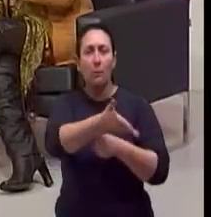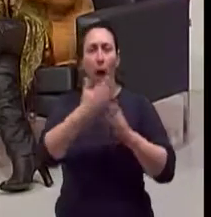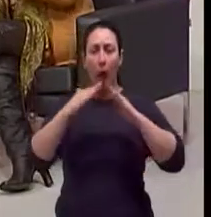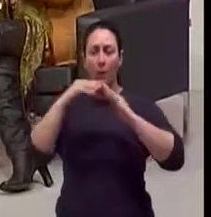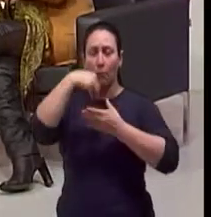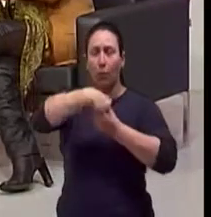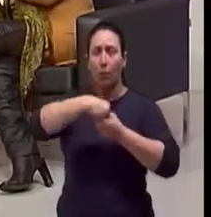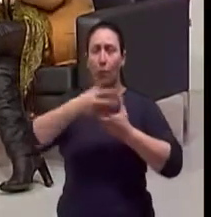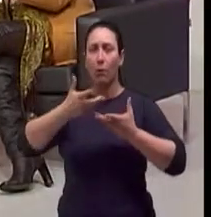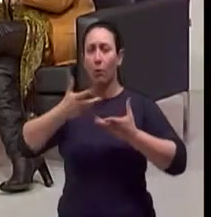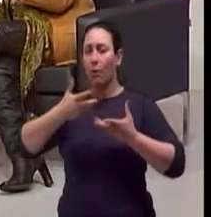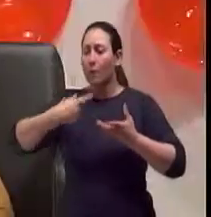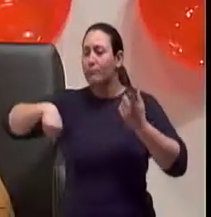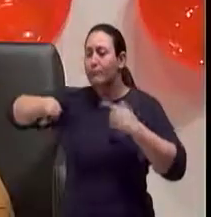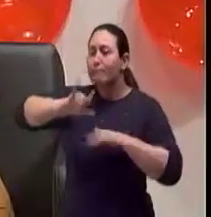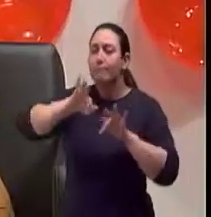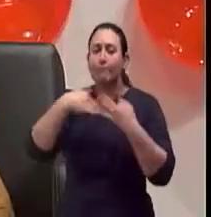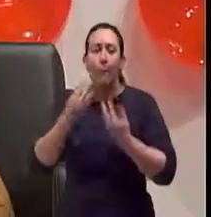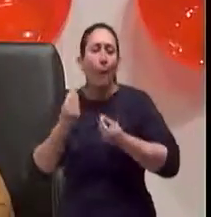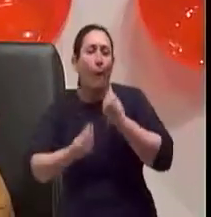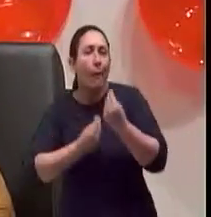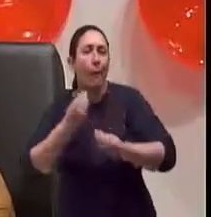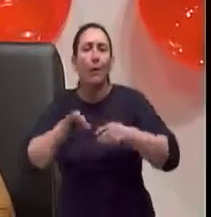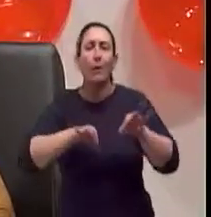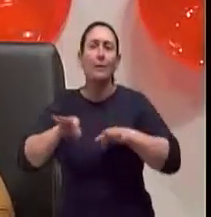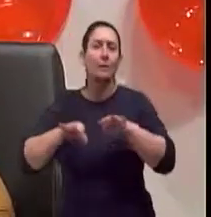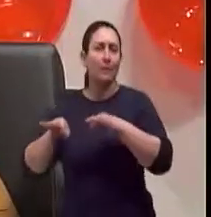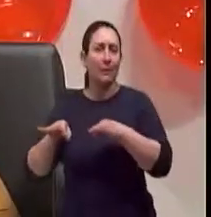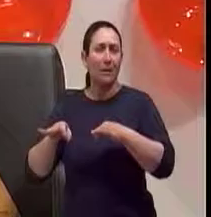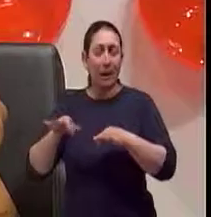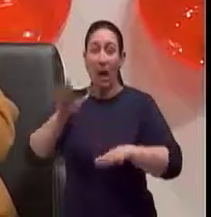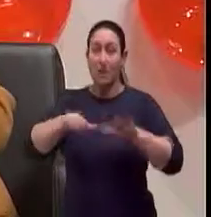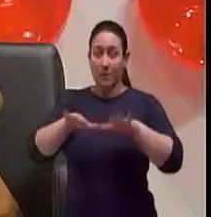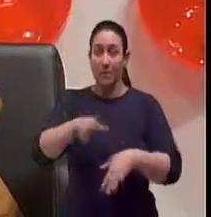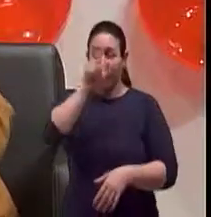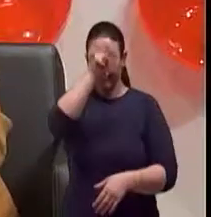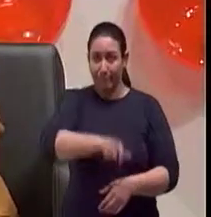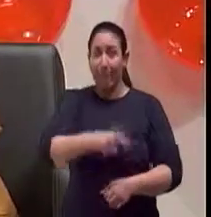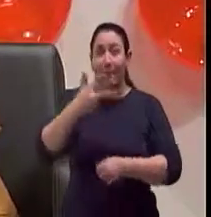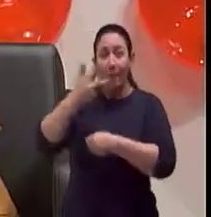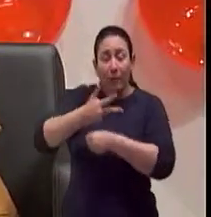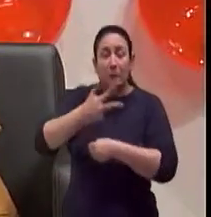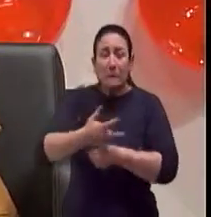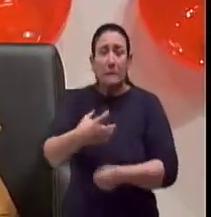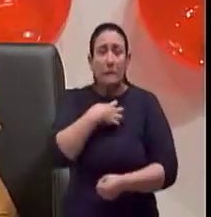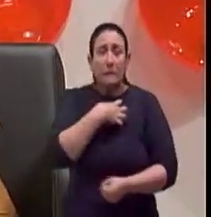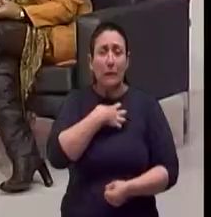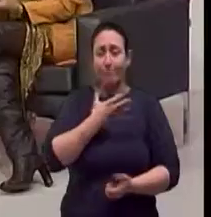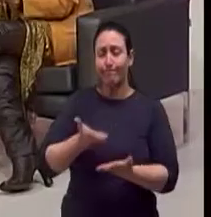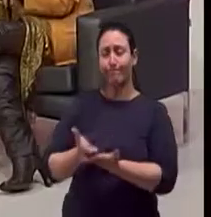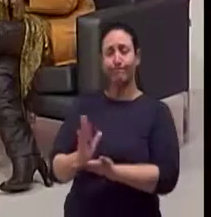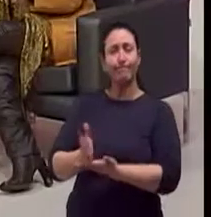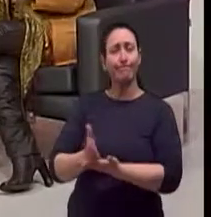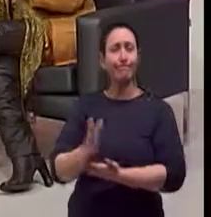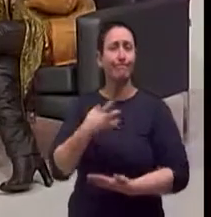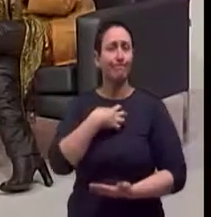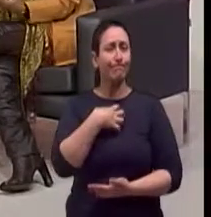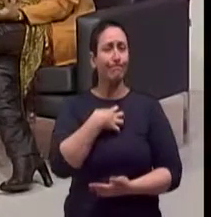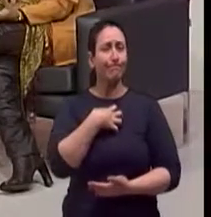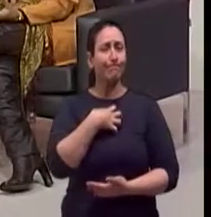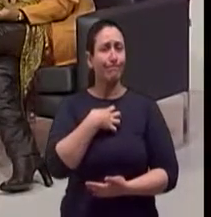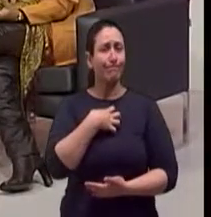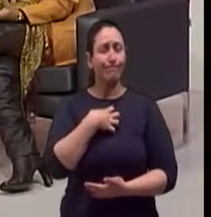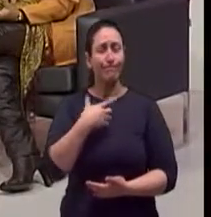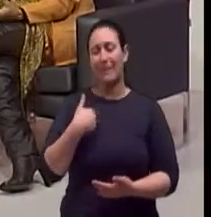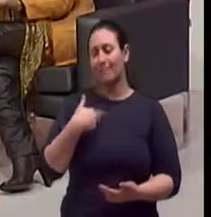né? sim. Mas como organizar, e o idoso que se sente um estorvo, vou usar a palavra que eles usam às vezes, né? Eu estou me sentindo um